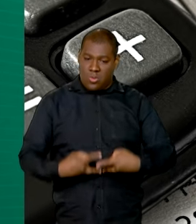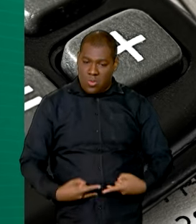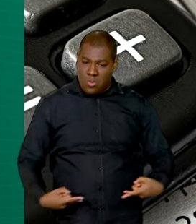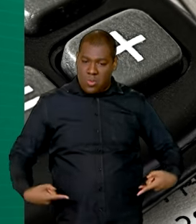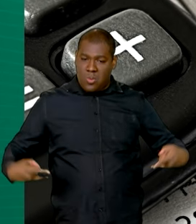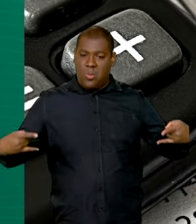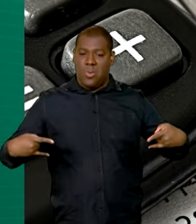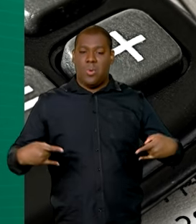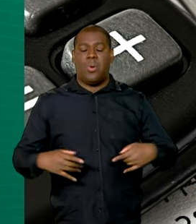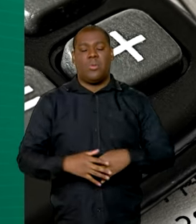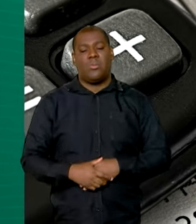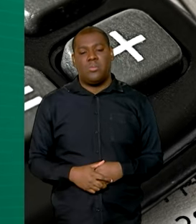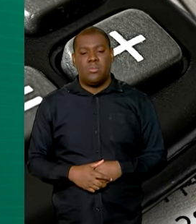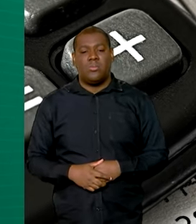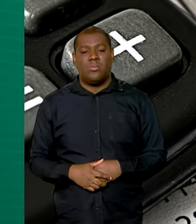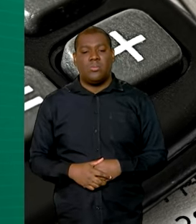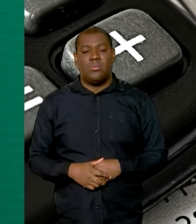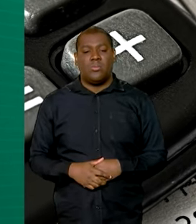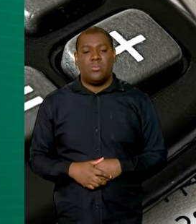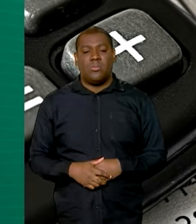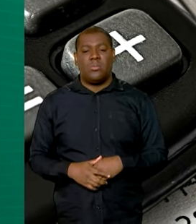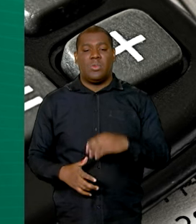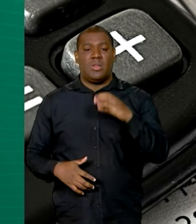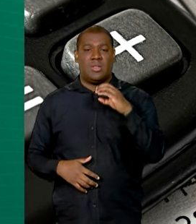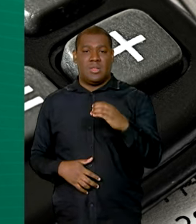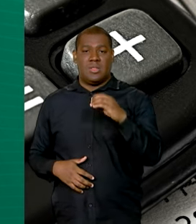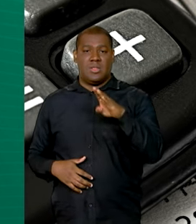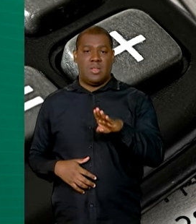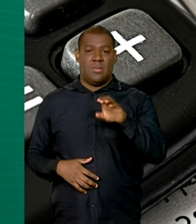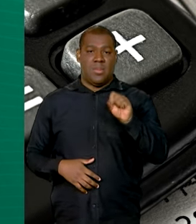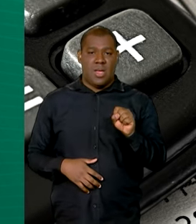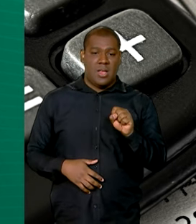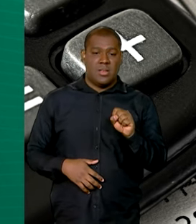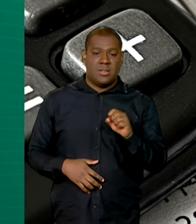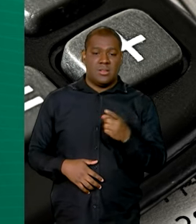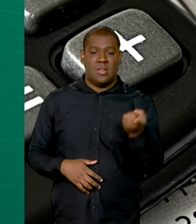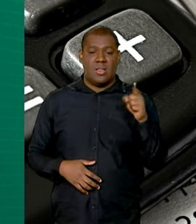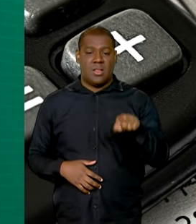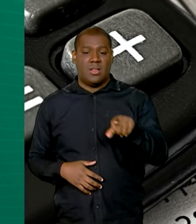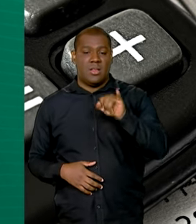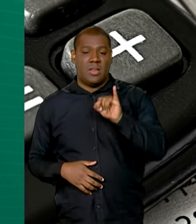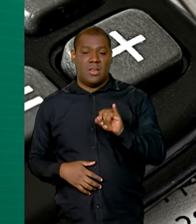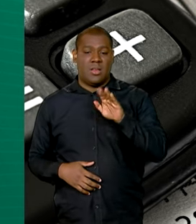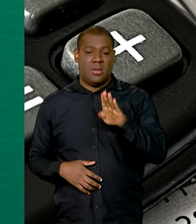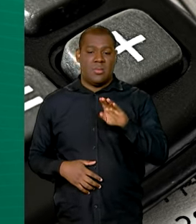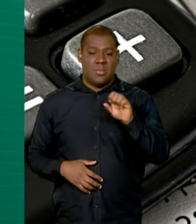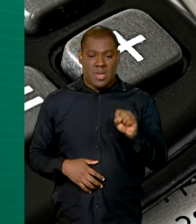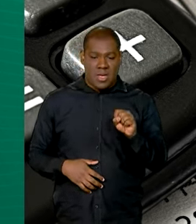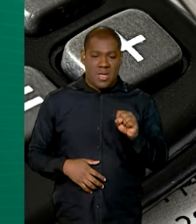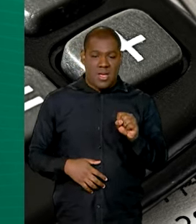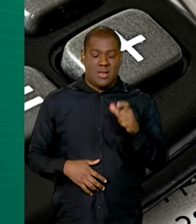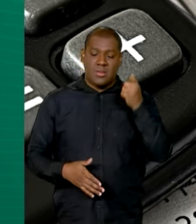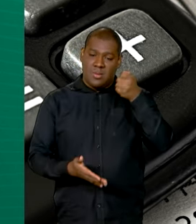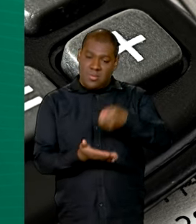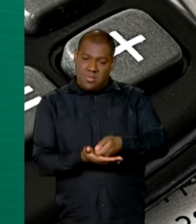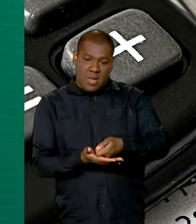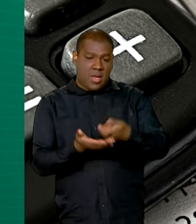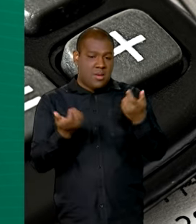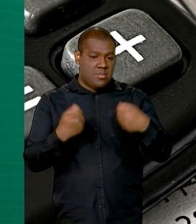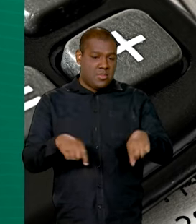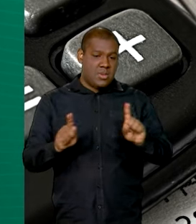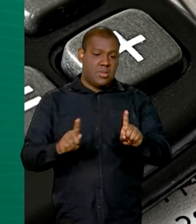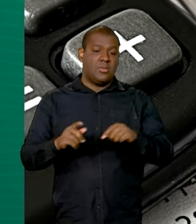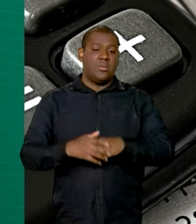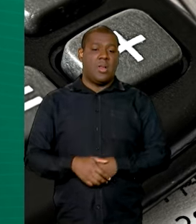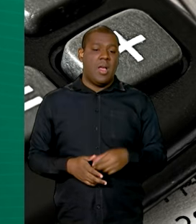isenção total de CBS e IBS para 383 medicamentos,